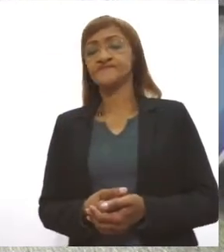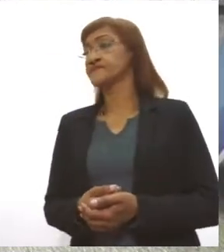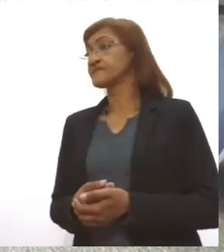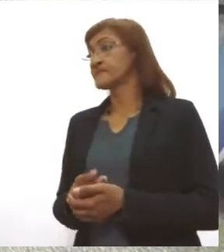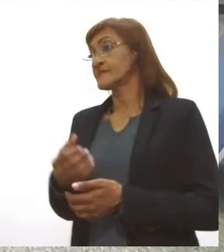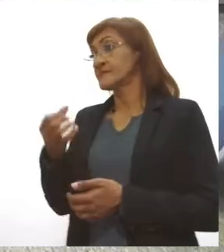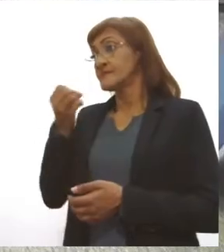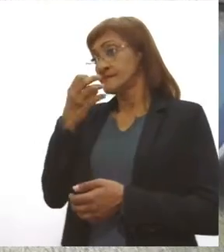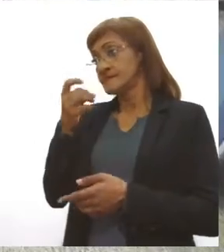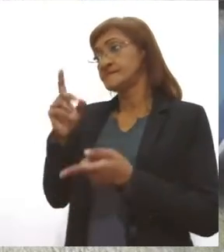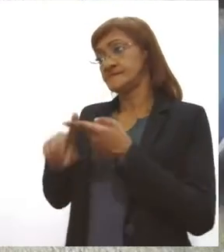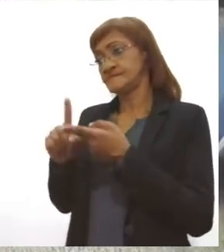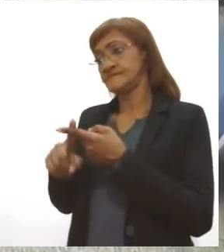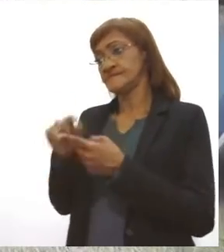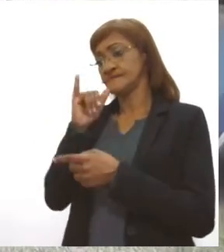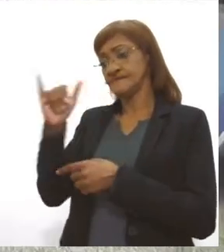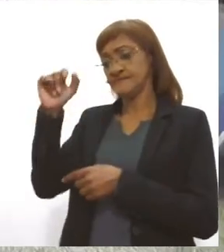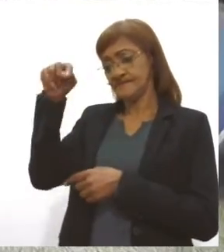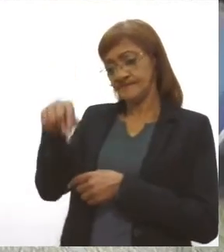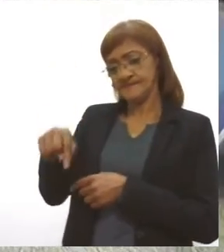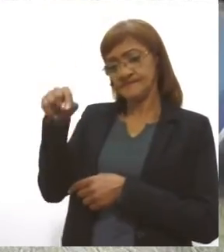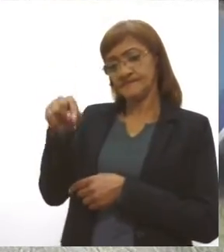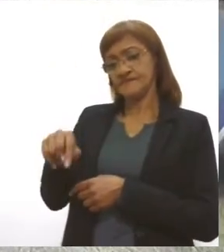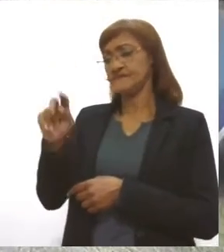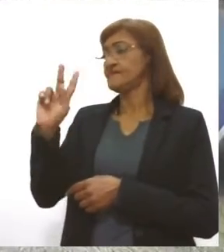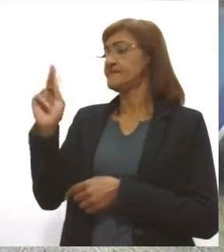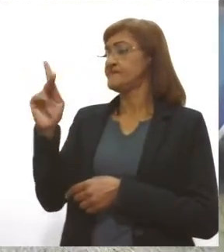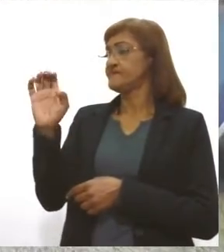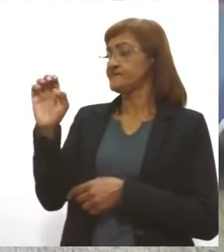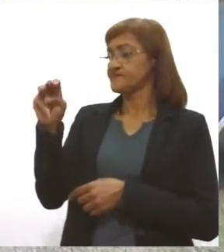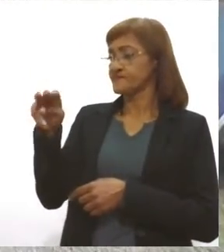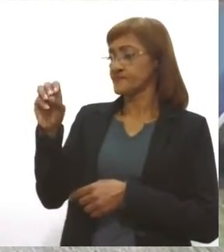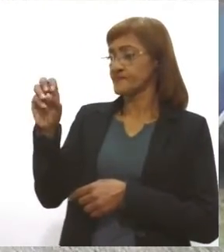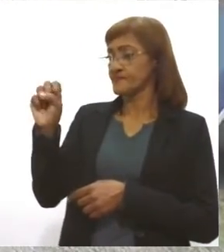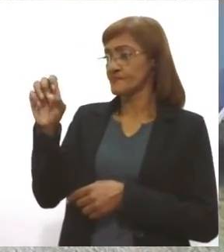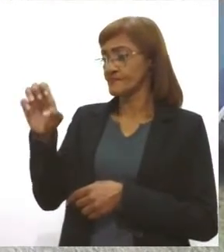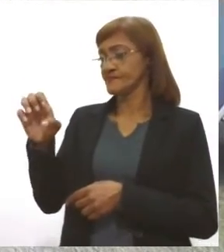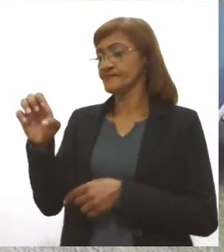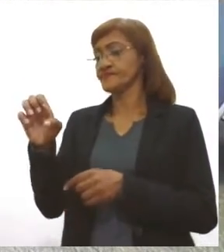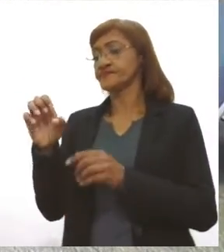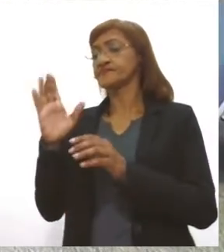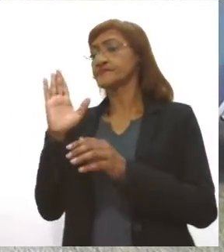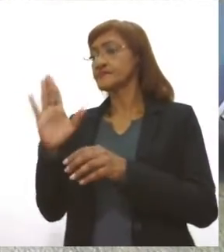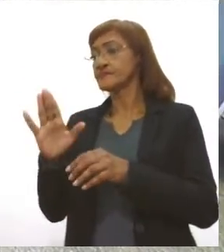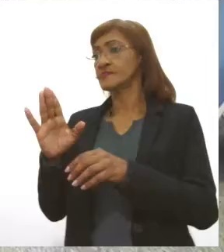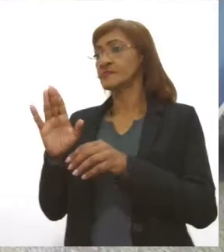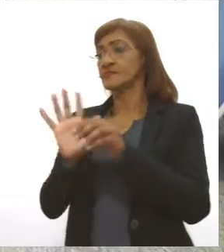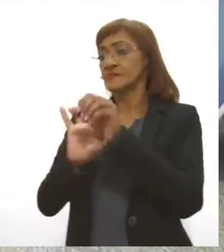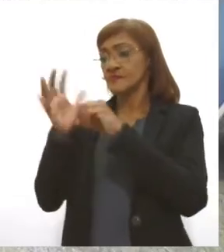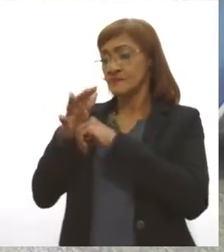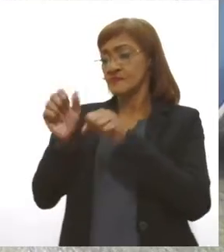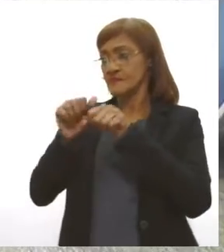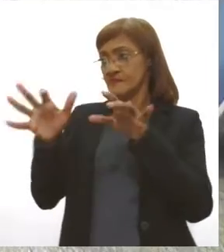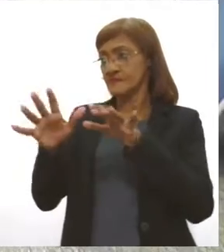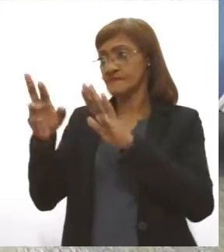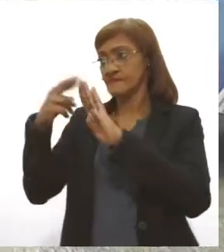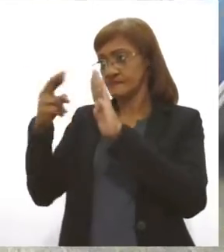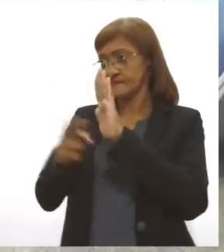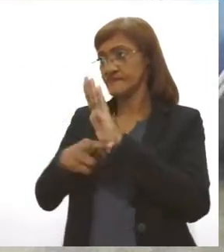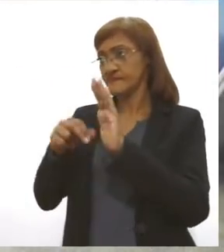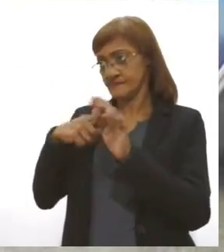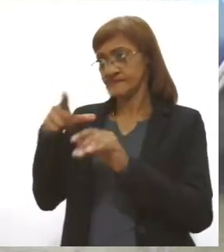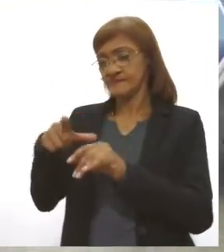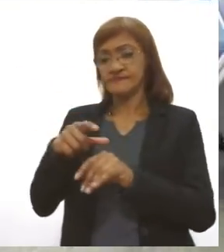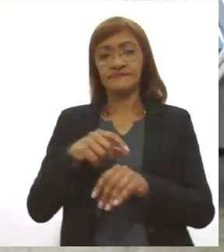também que aqui no Hemose, os protocolos para proteção contra o coronavírus estão sendo seguidos, não é? Exatamente,